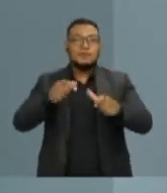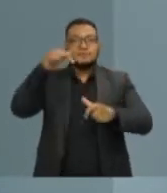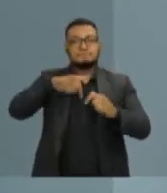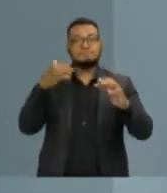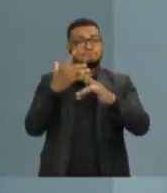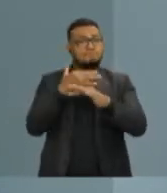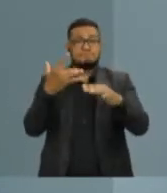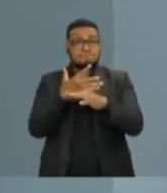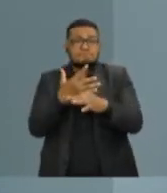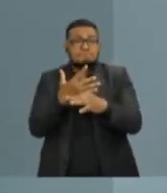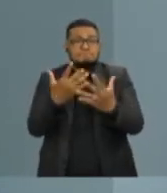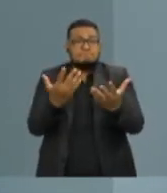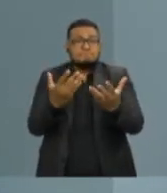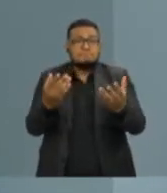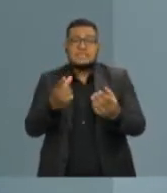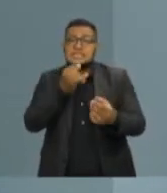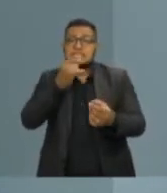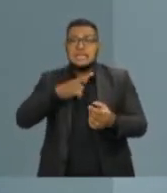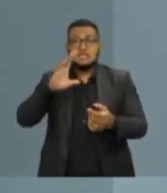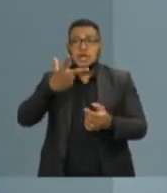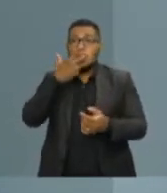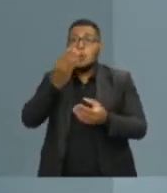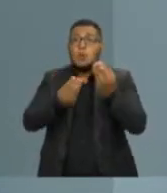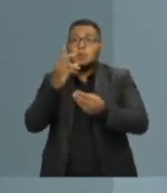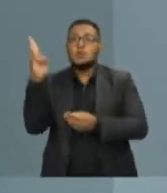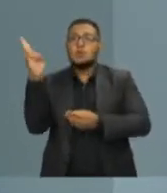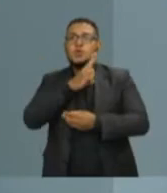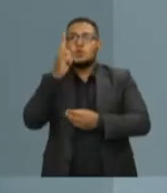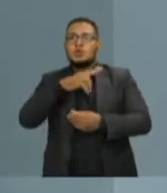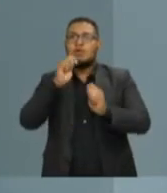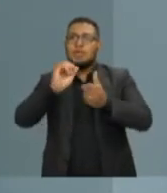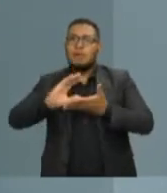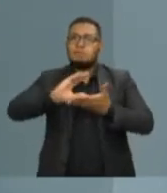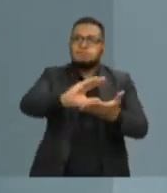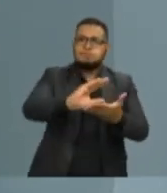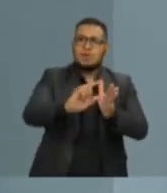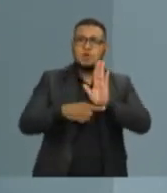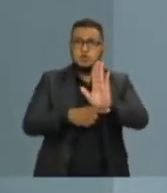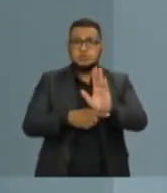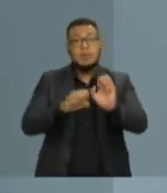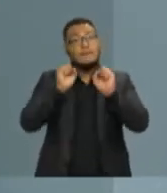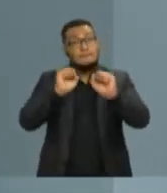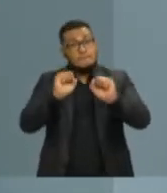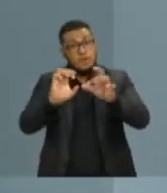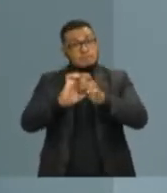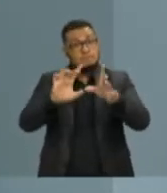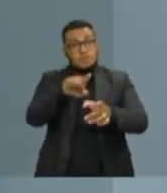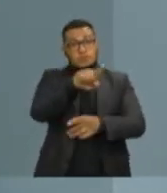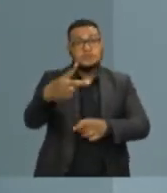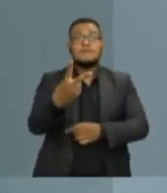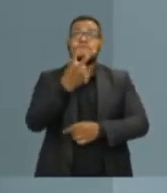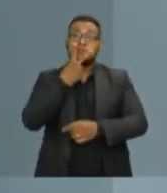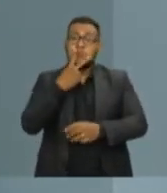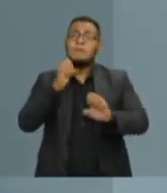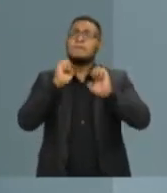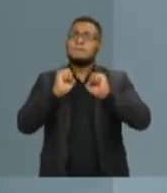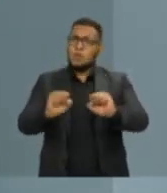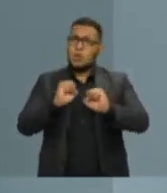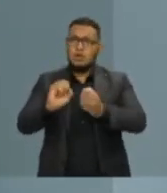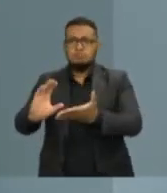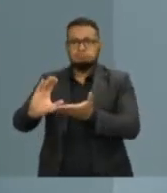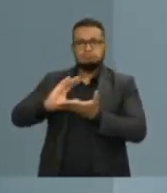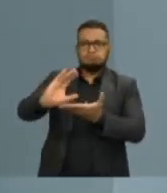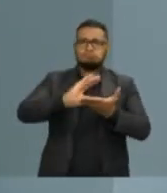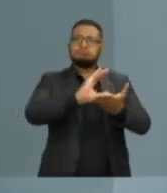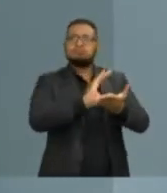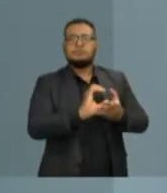programa de microcrédito emergencial já é disponível, já está disponível para você, morador de Vitória, para o microcrédito. Essa história de